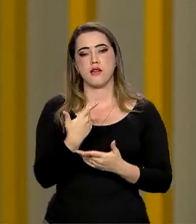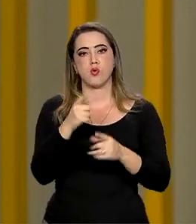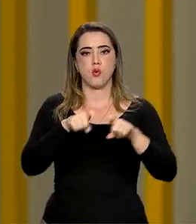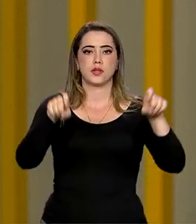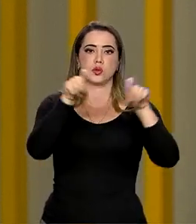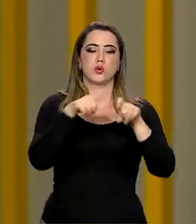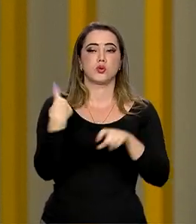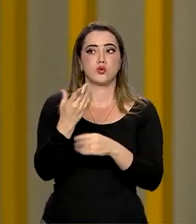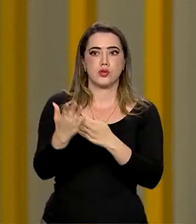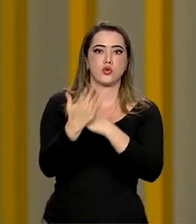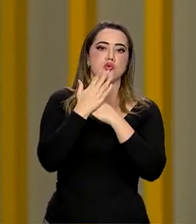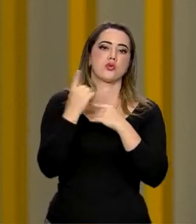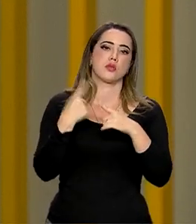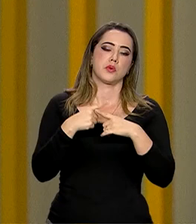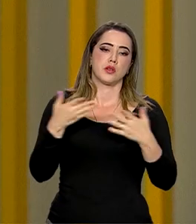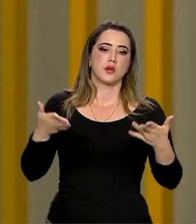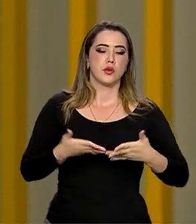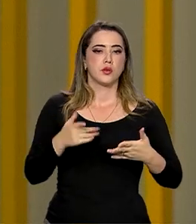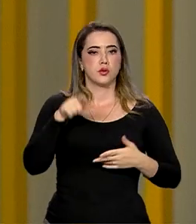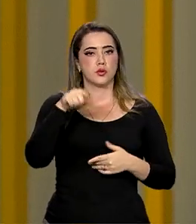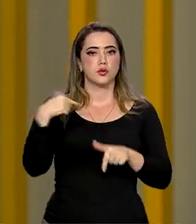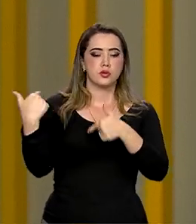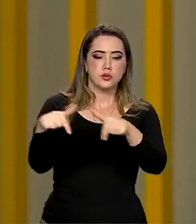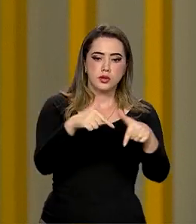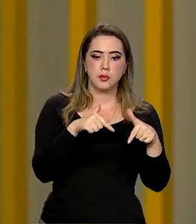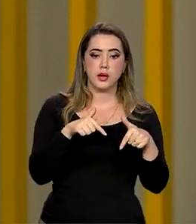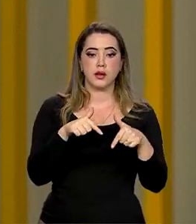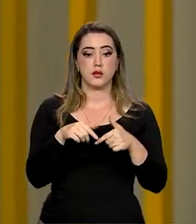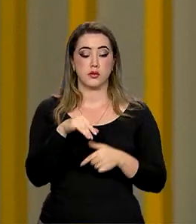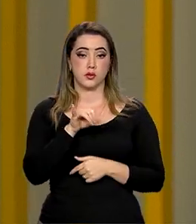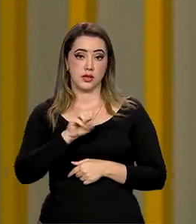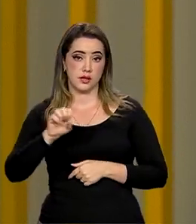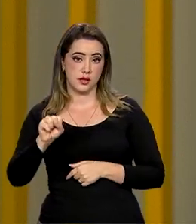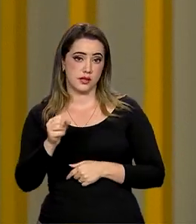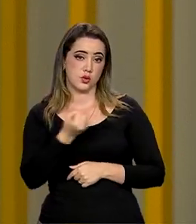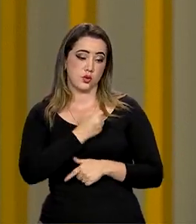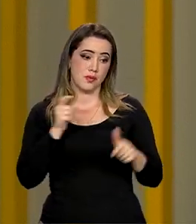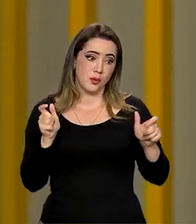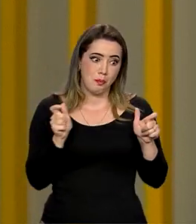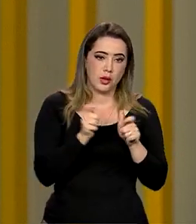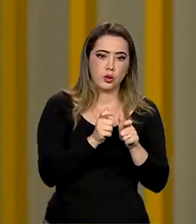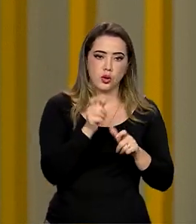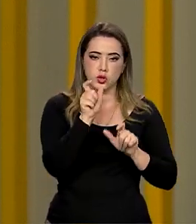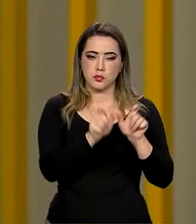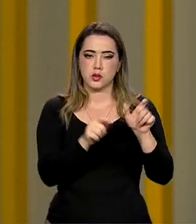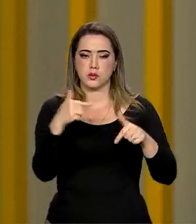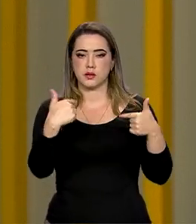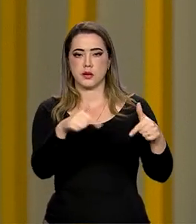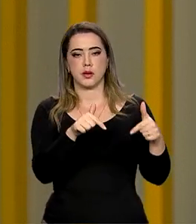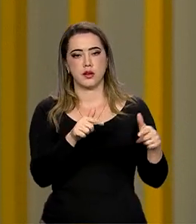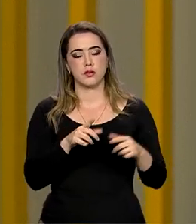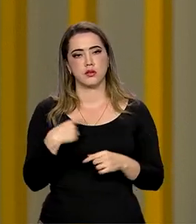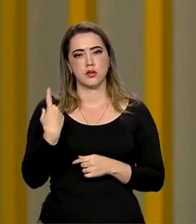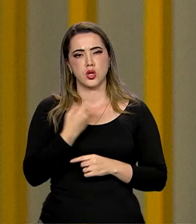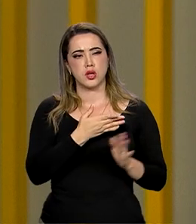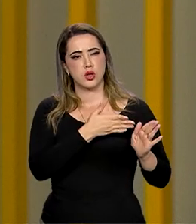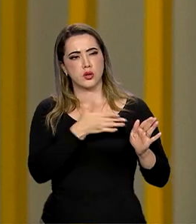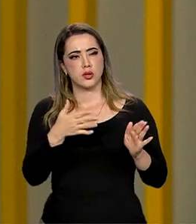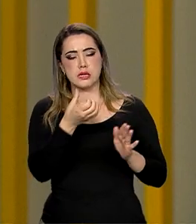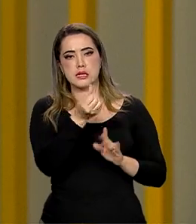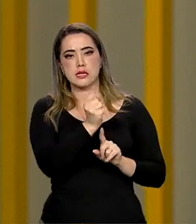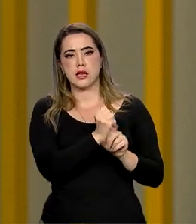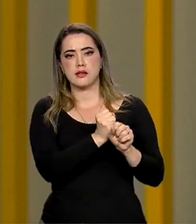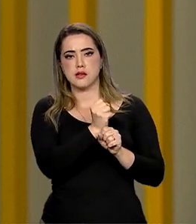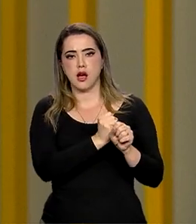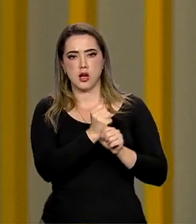ajuda porque, hoje em dia, a força de trabalho da Previdência é menor do que já foi. Ao longo dos anos, pelo menos nos últimos seis anos,